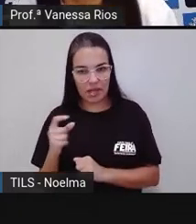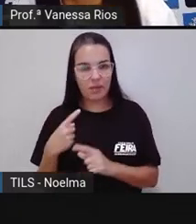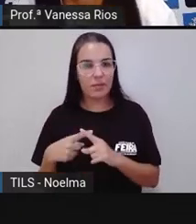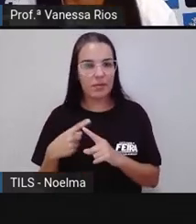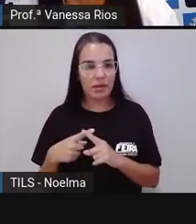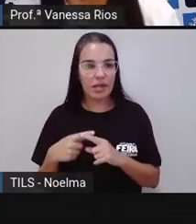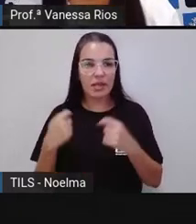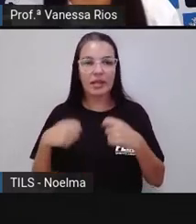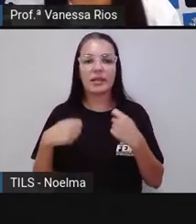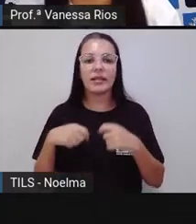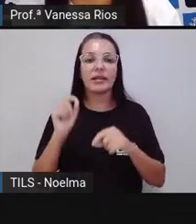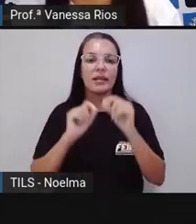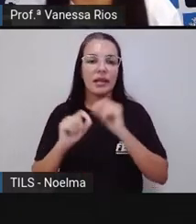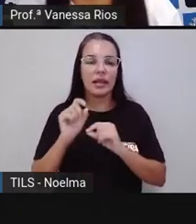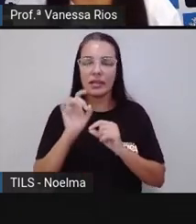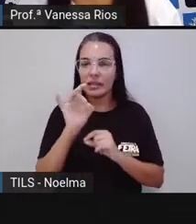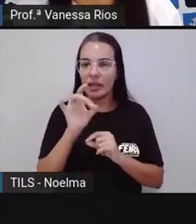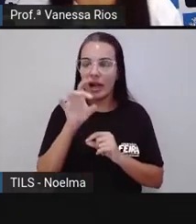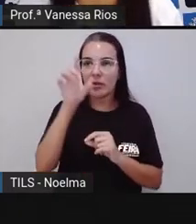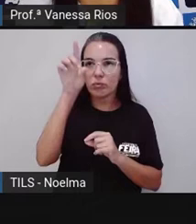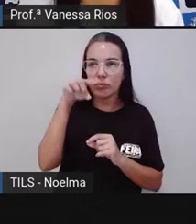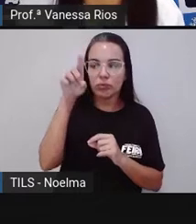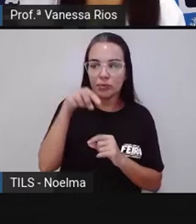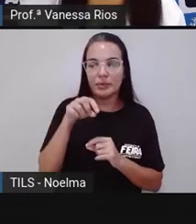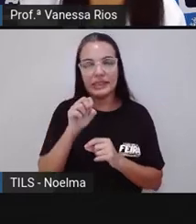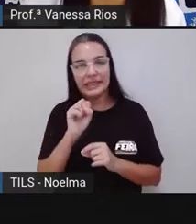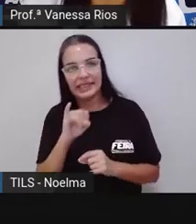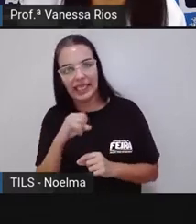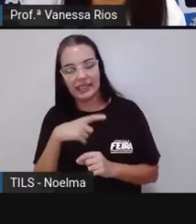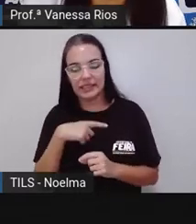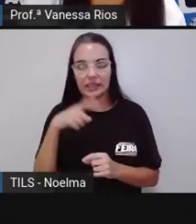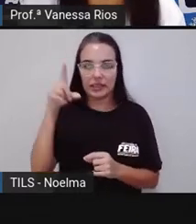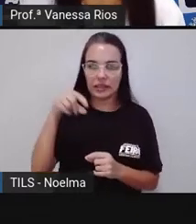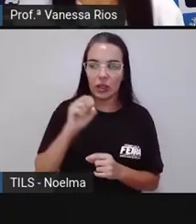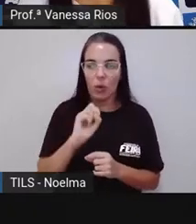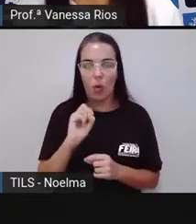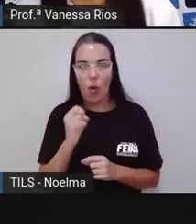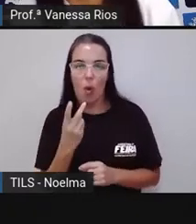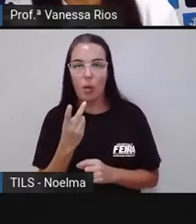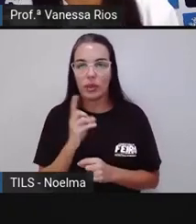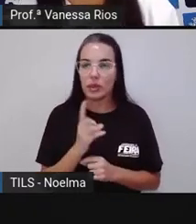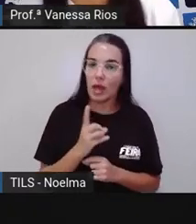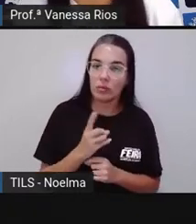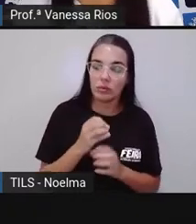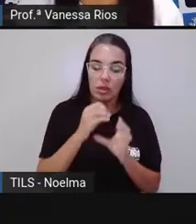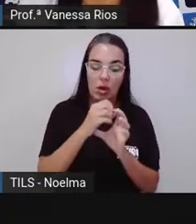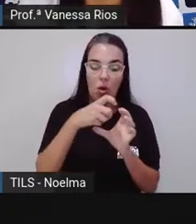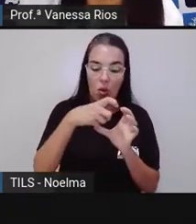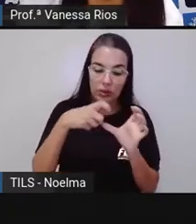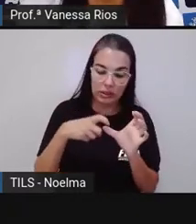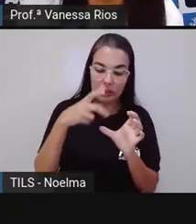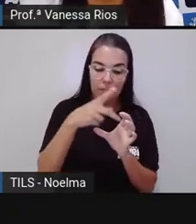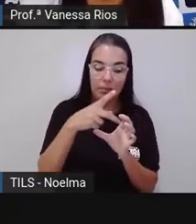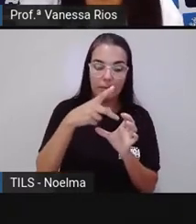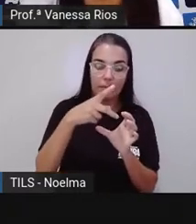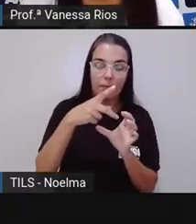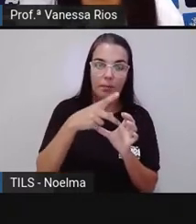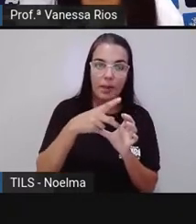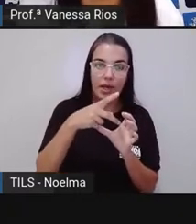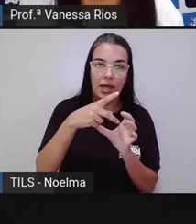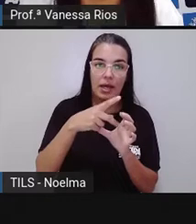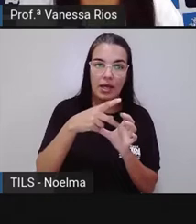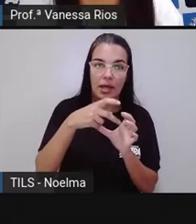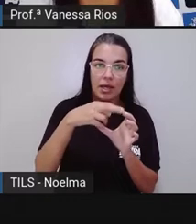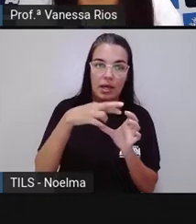recebem acento, quanto às palavras que não recebem acento, as oxítonas e pró-paroxítonas,